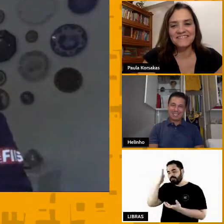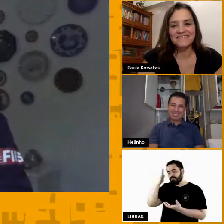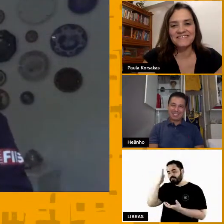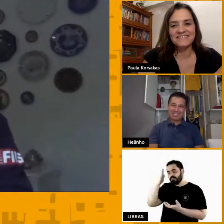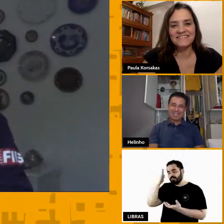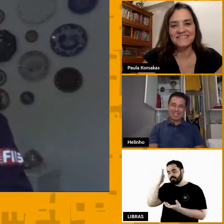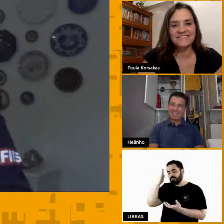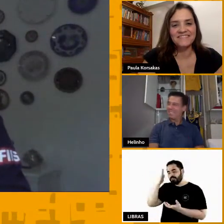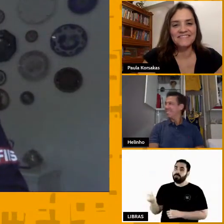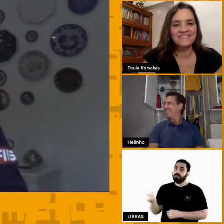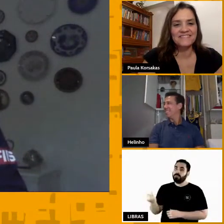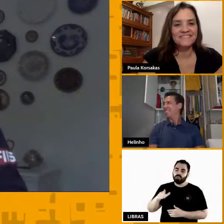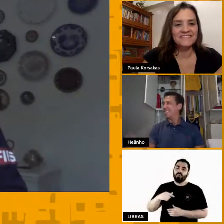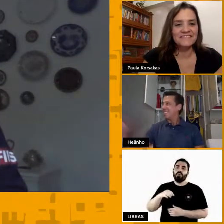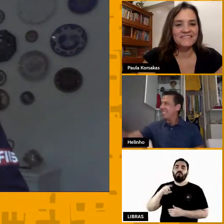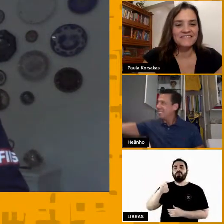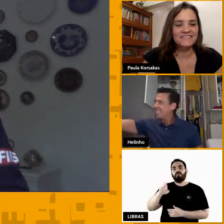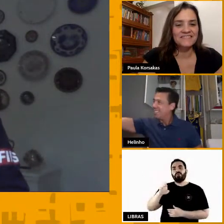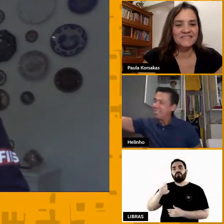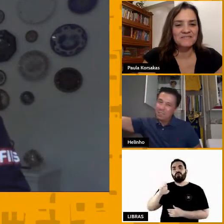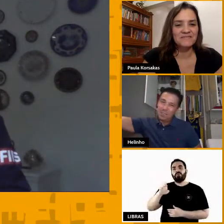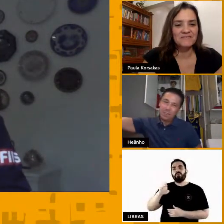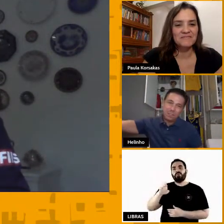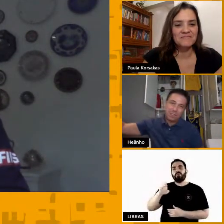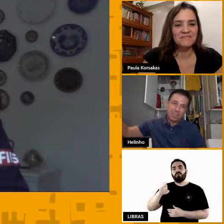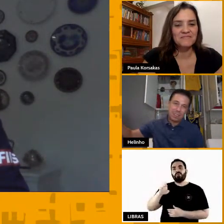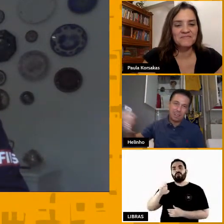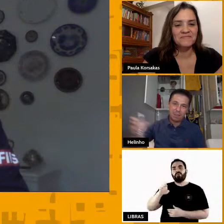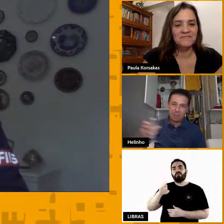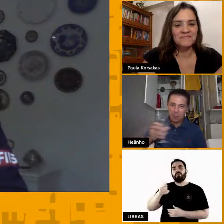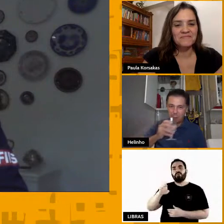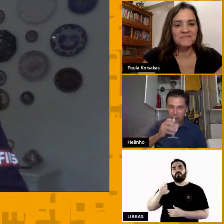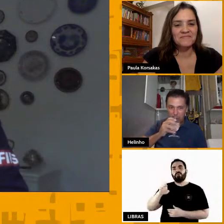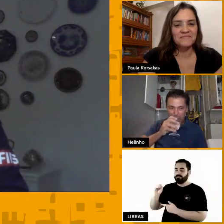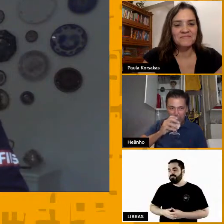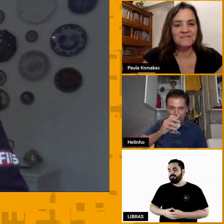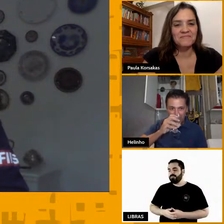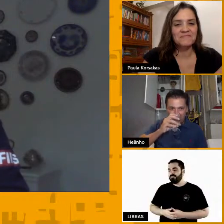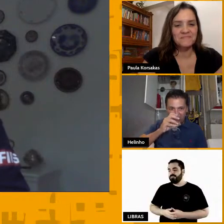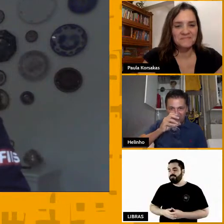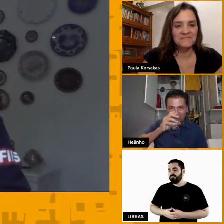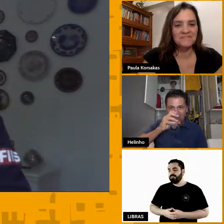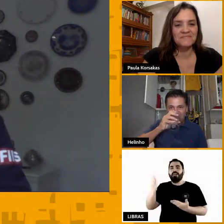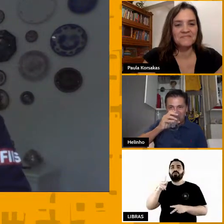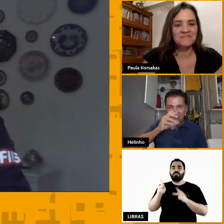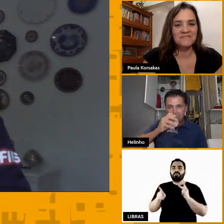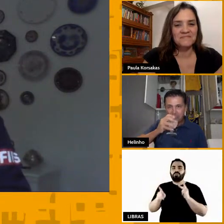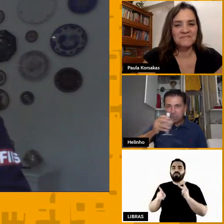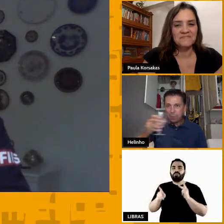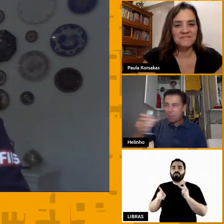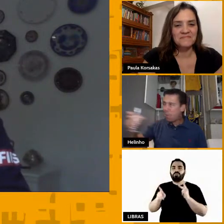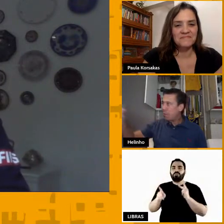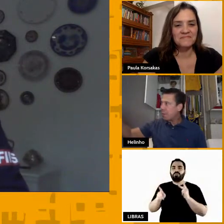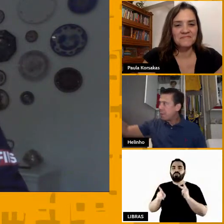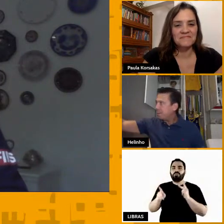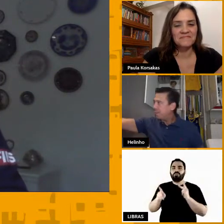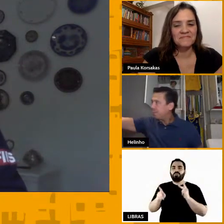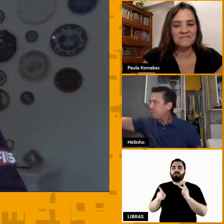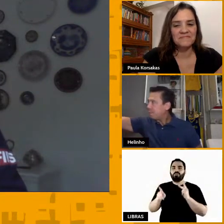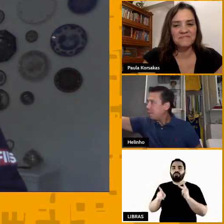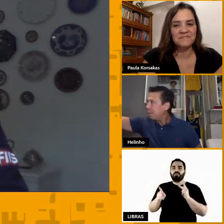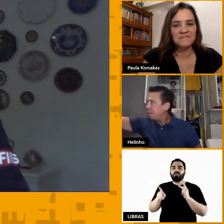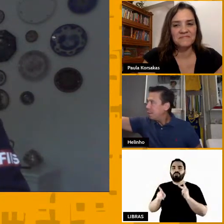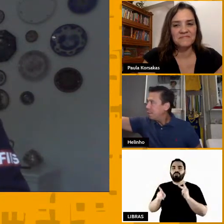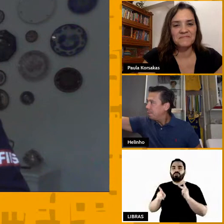Valeu, pessoal. Boa noite também. Boa noite, Edu. Boa noite, Paula. Elinho, Andrew e todos que estão nos